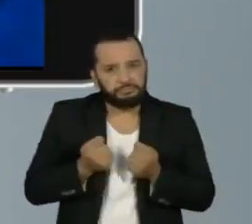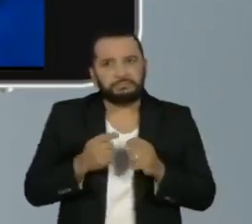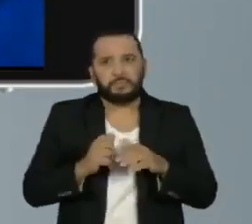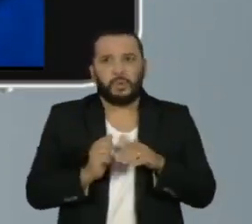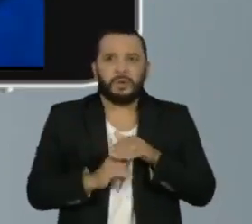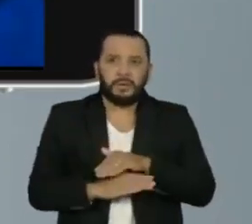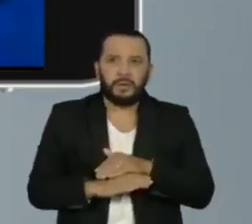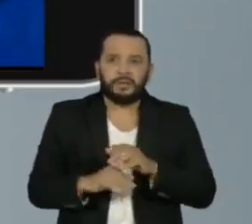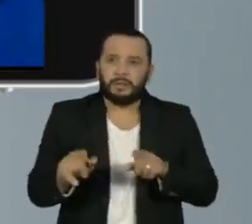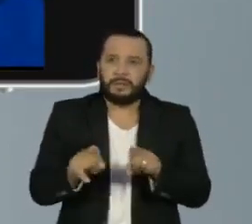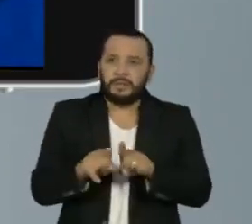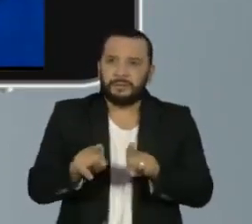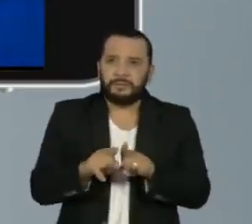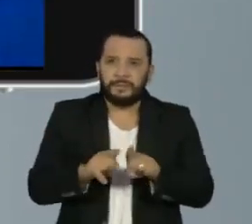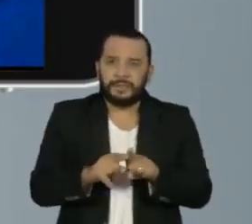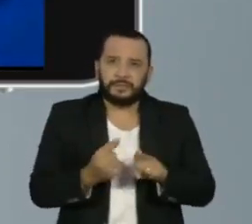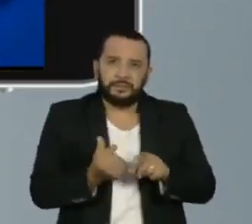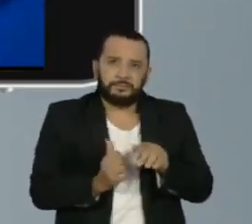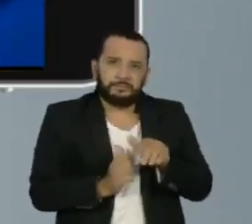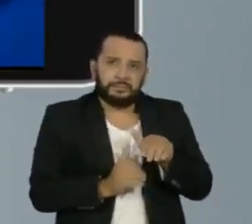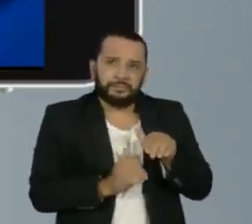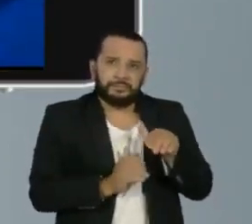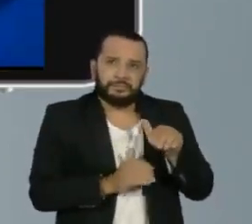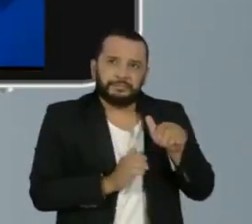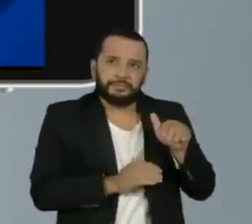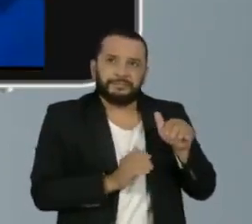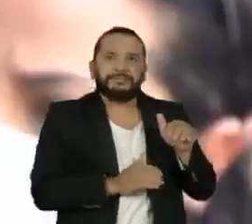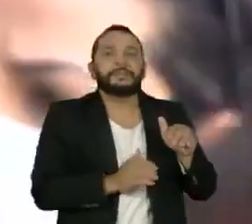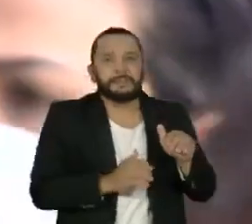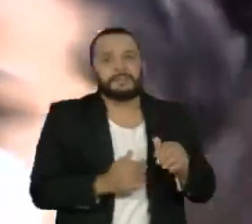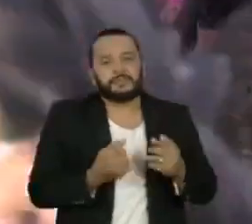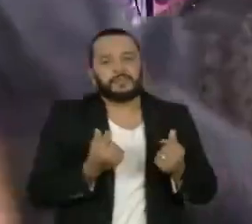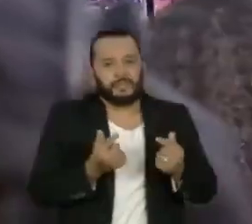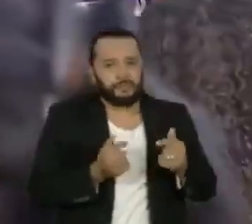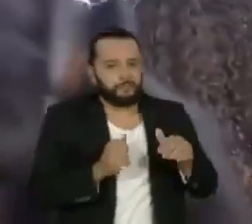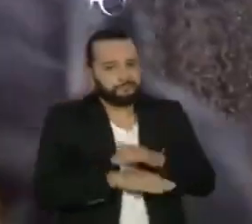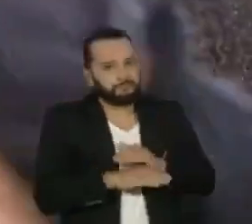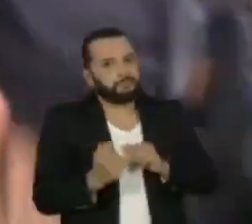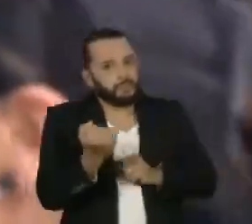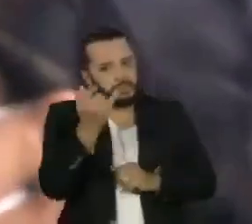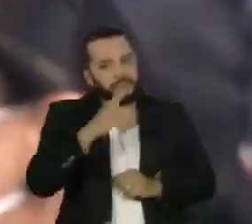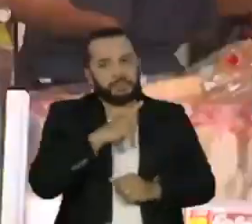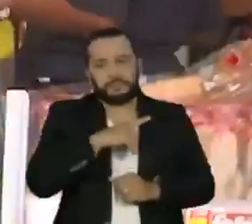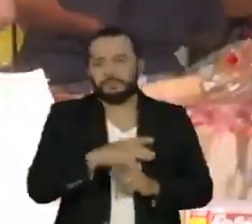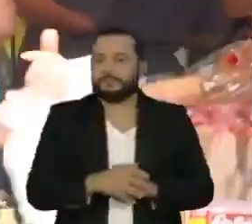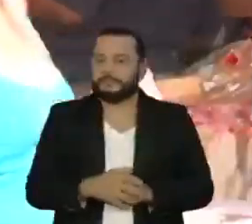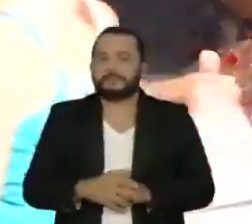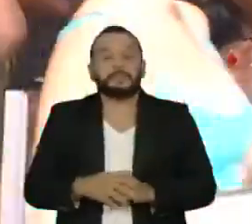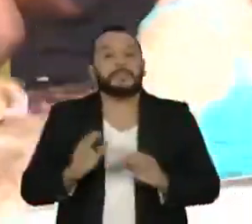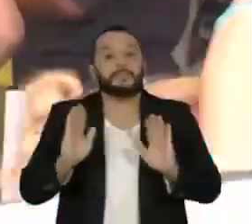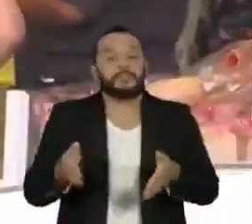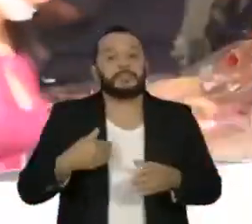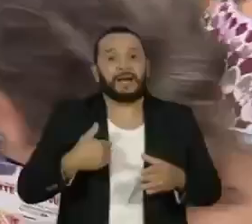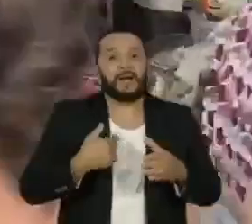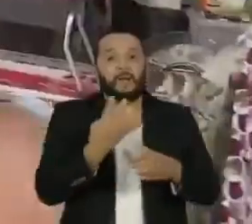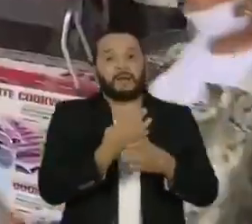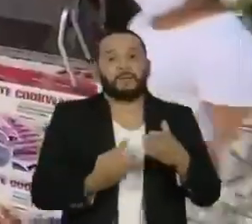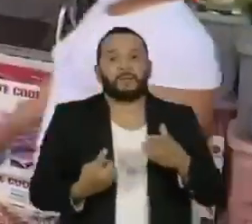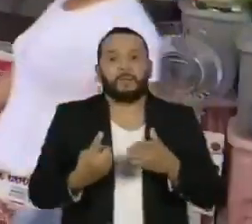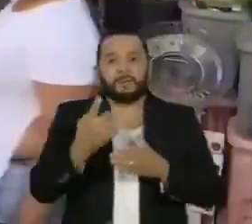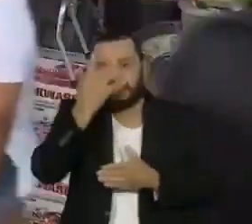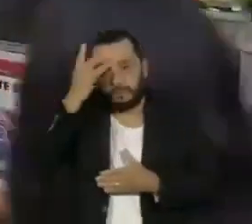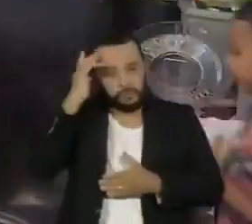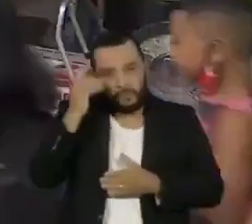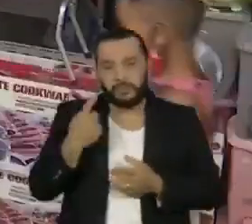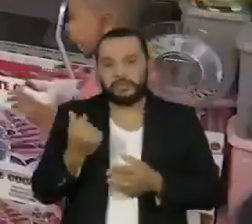possível, ainda apertar um pouquinho mais o cinto para ter uma monturinha a mais. A pesquisa também aponta que um em cada quatro brasileiros não